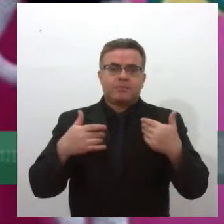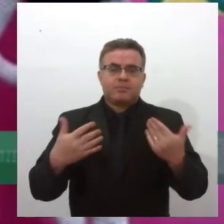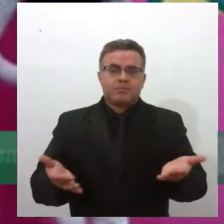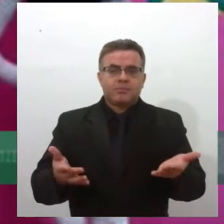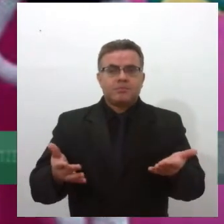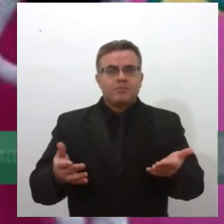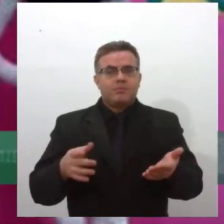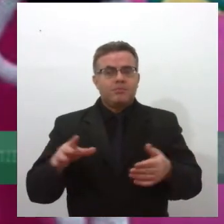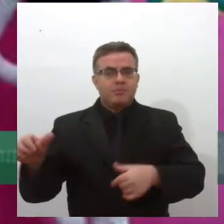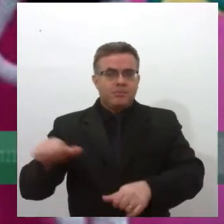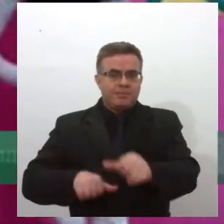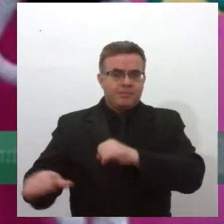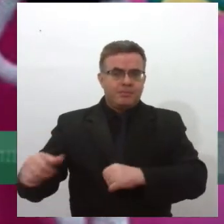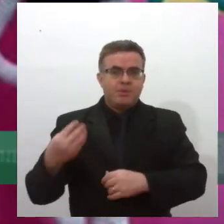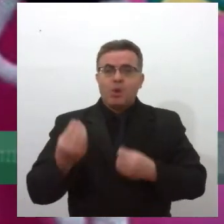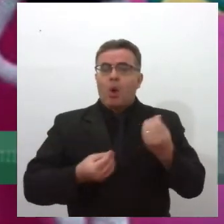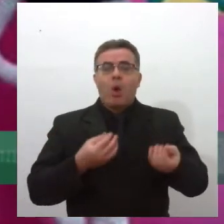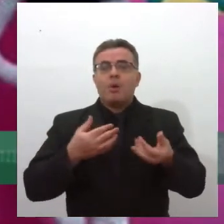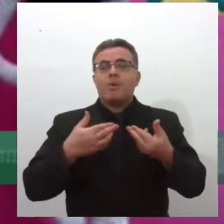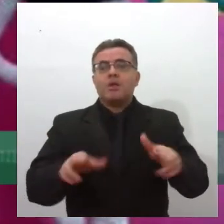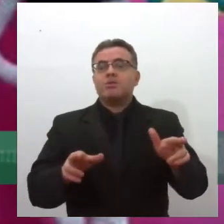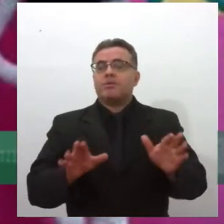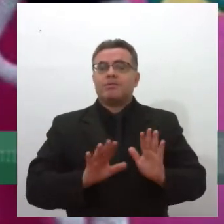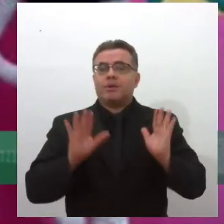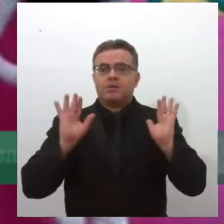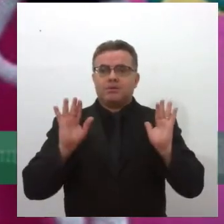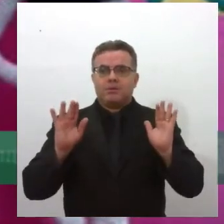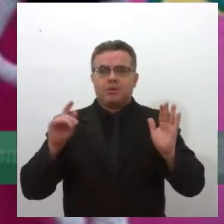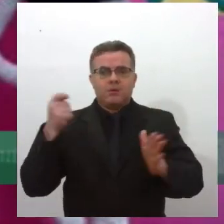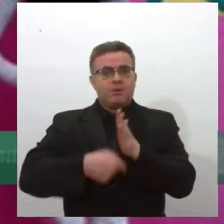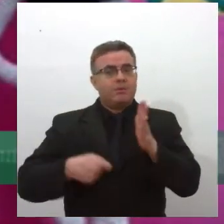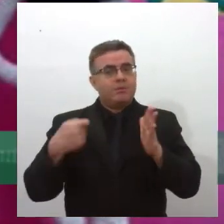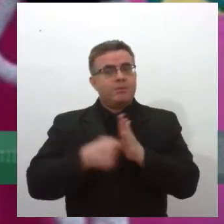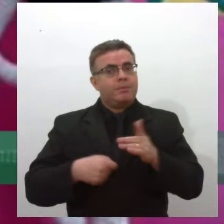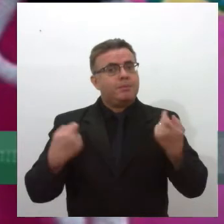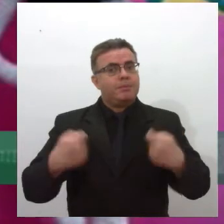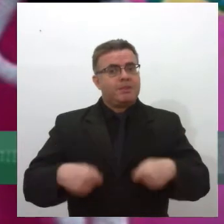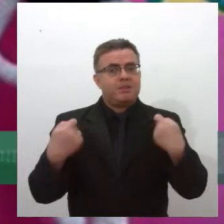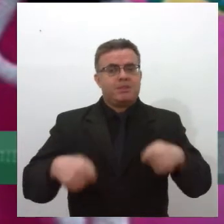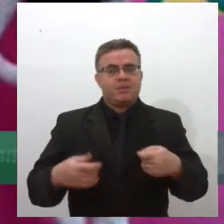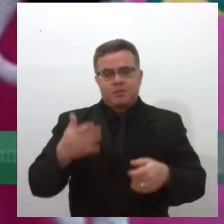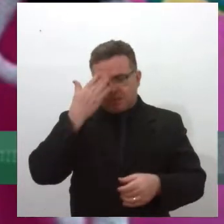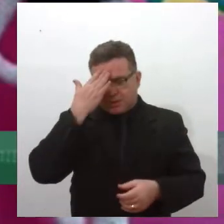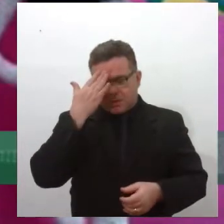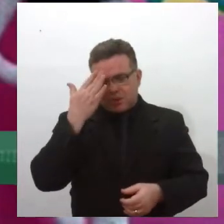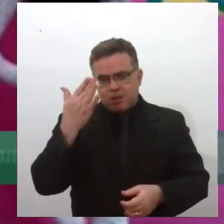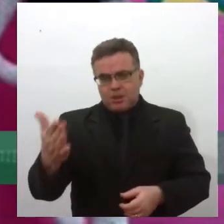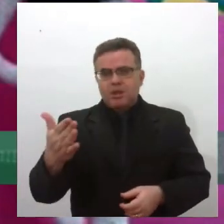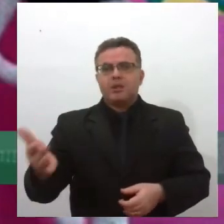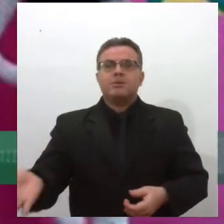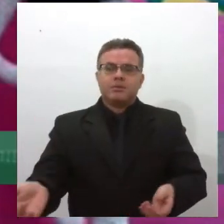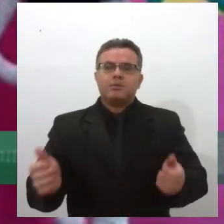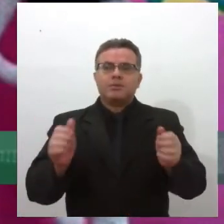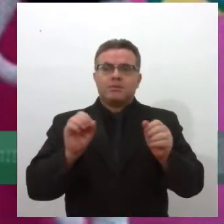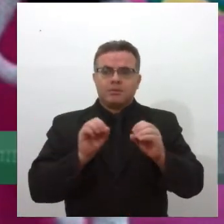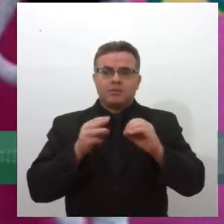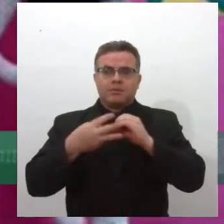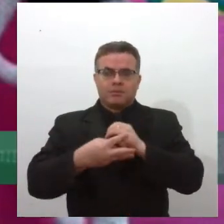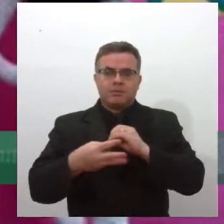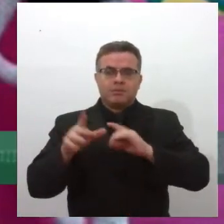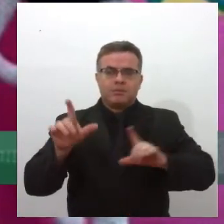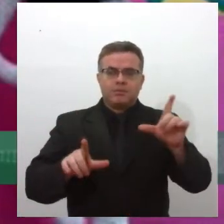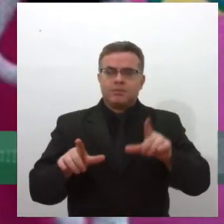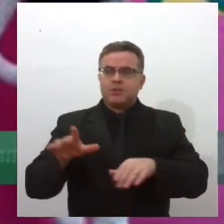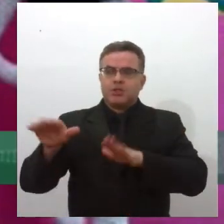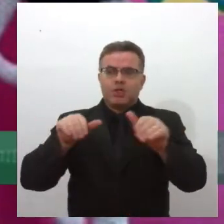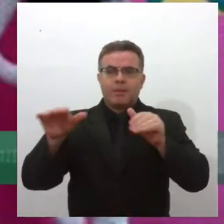transplantada agir? precisamos fazer essa luta que estamos fazendo hoje, agradecemos a TV Alese por esse espaço, né? De buscar a